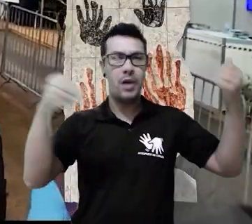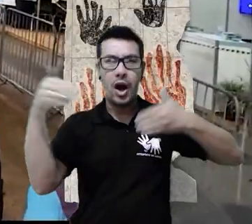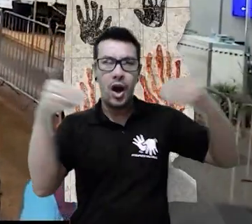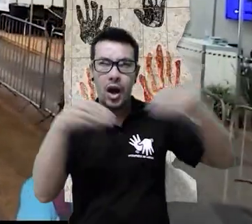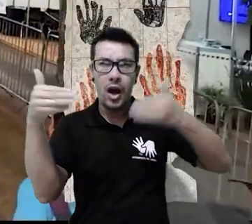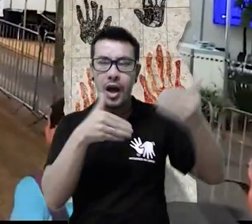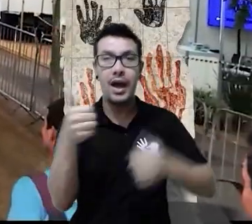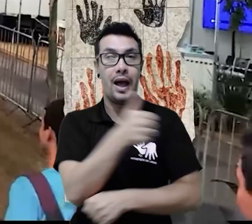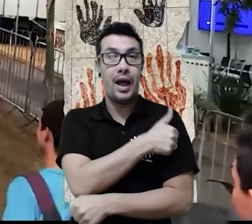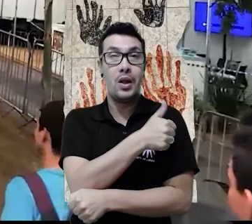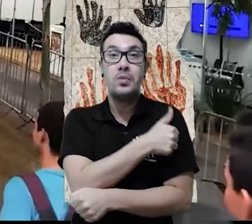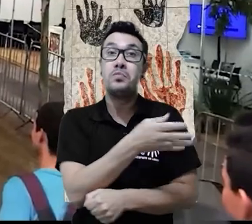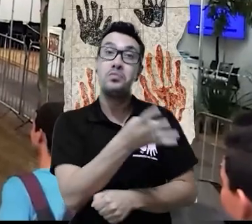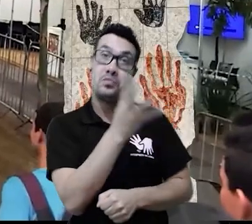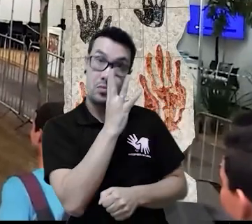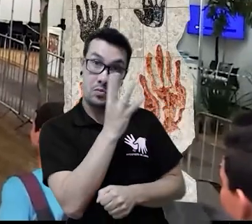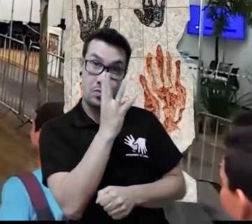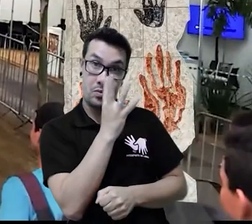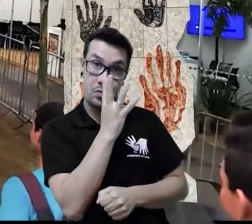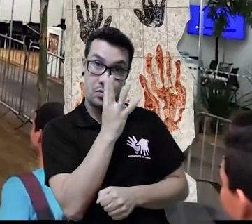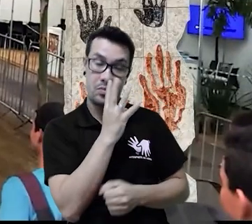milhares de pessoas a cada edição.